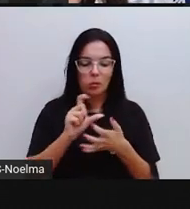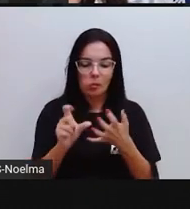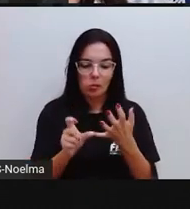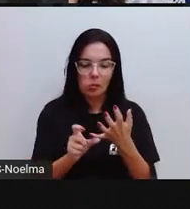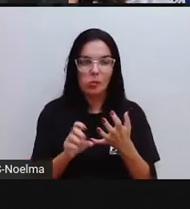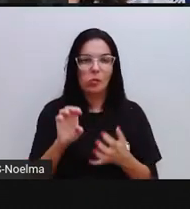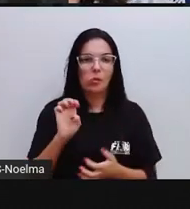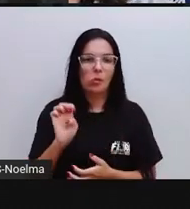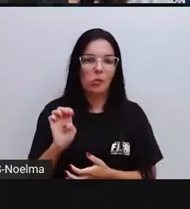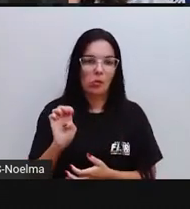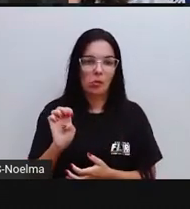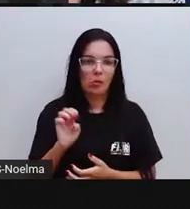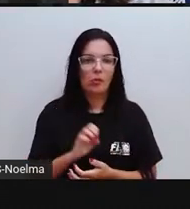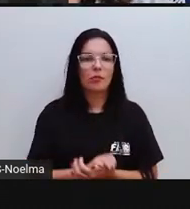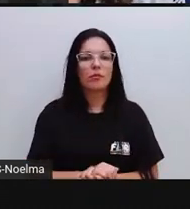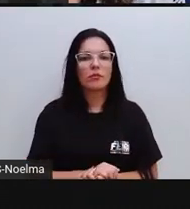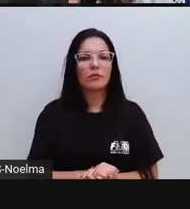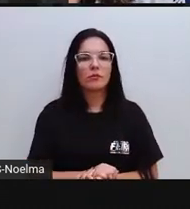tá bom?